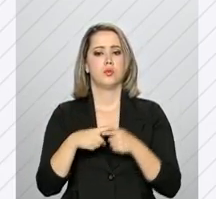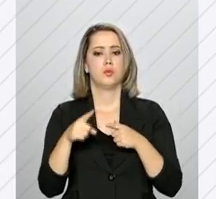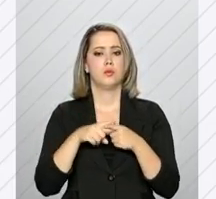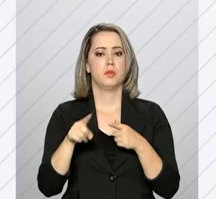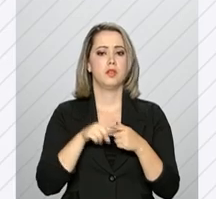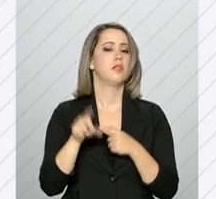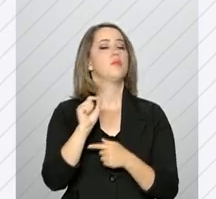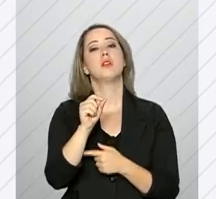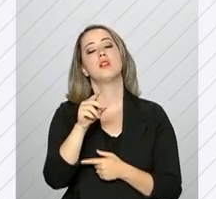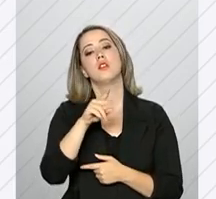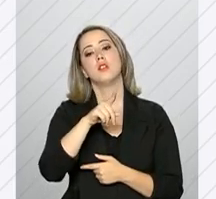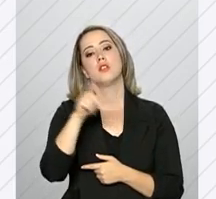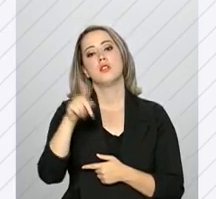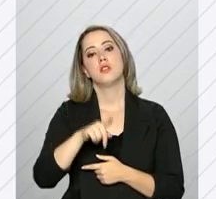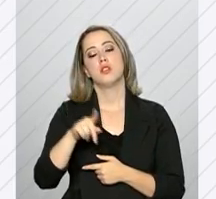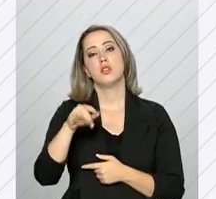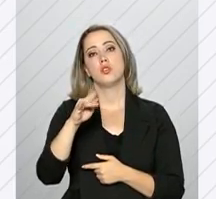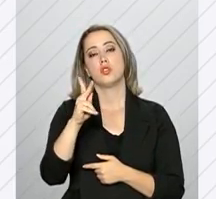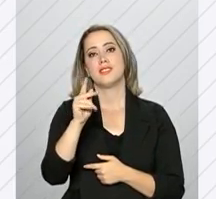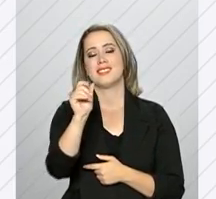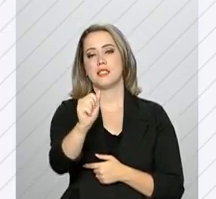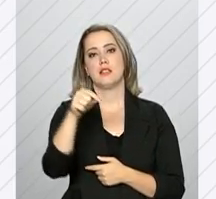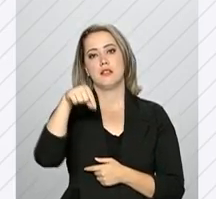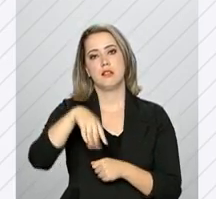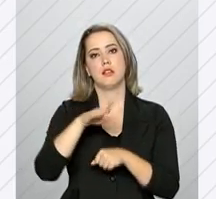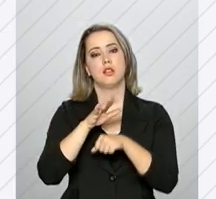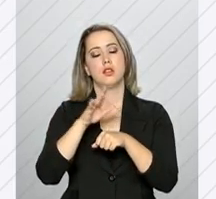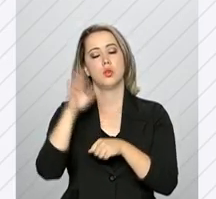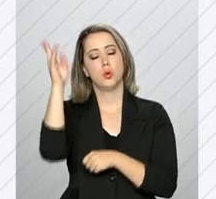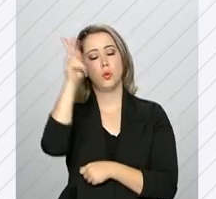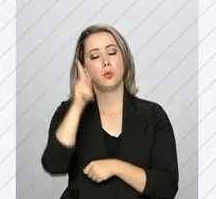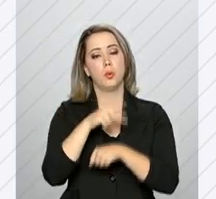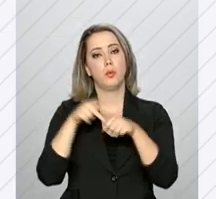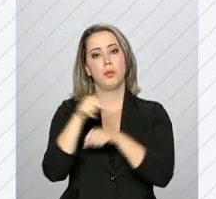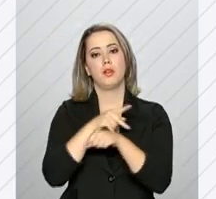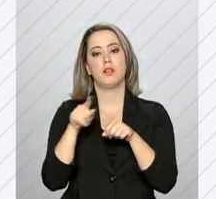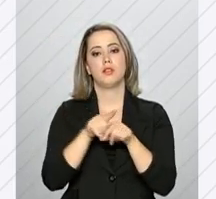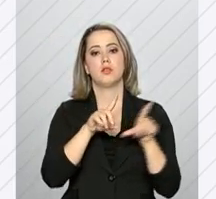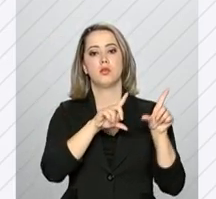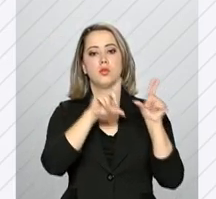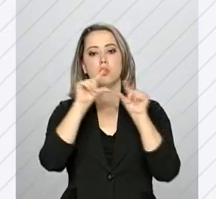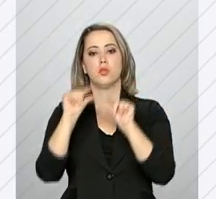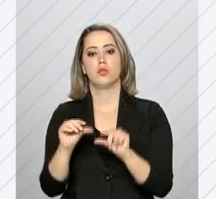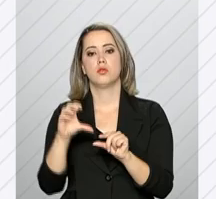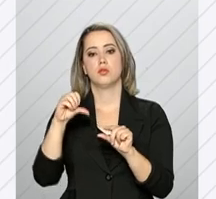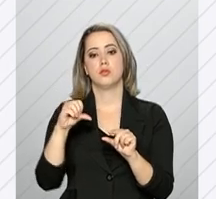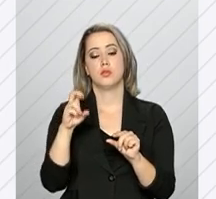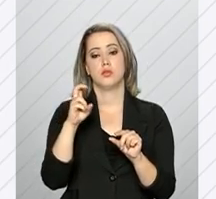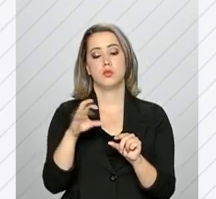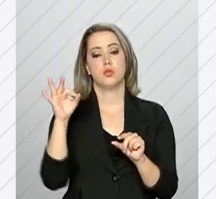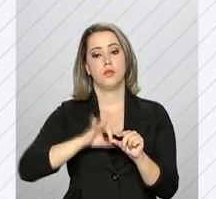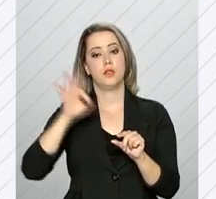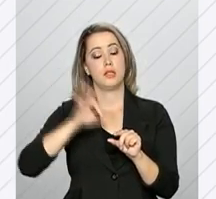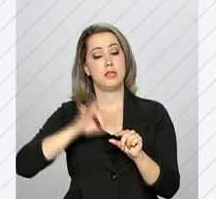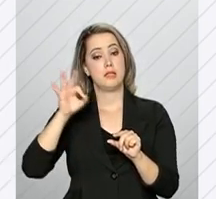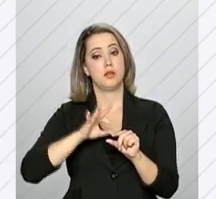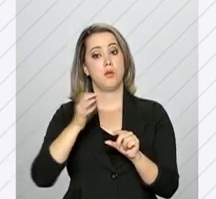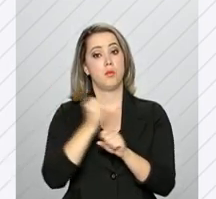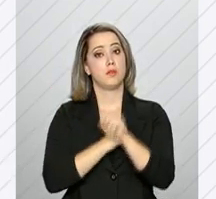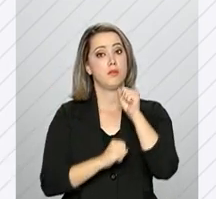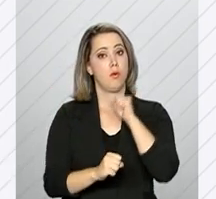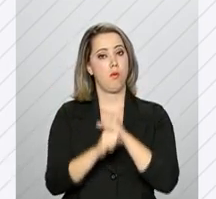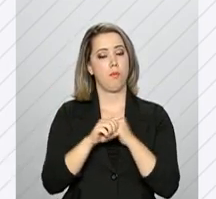o que representa uma redução de mais de 95% em relação a 2016. Na mesma época do ano